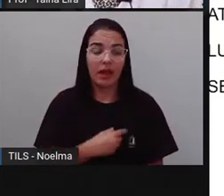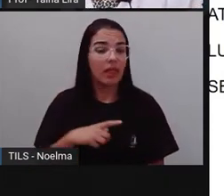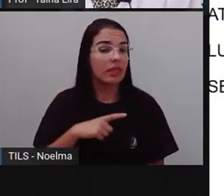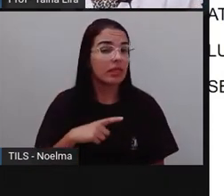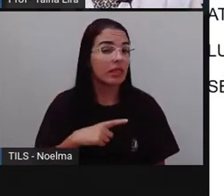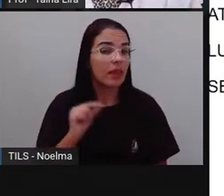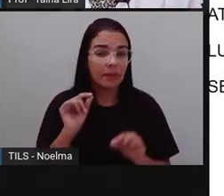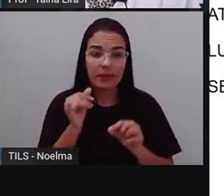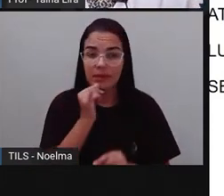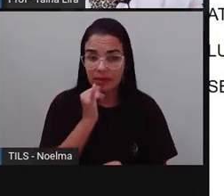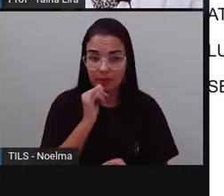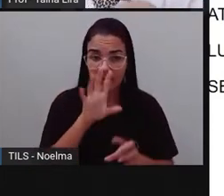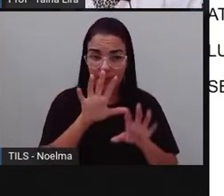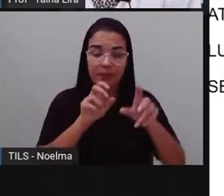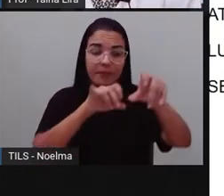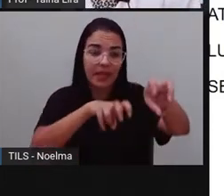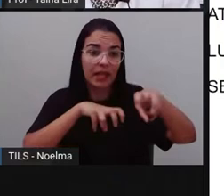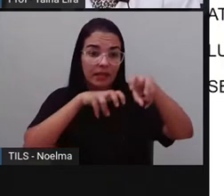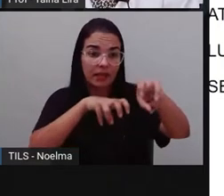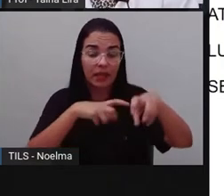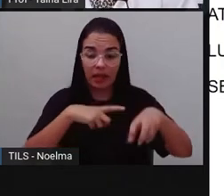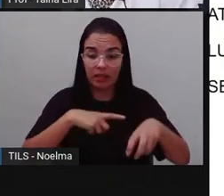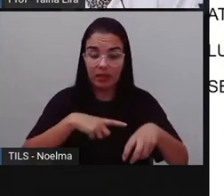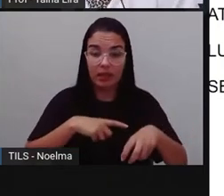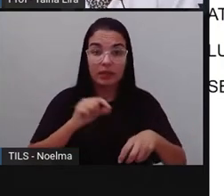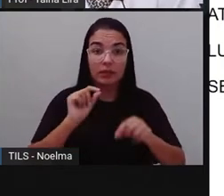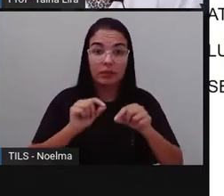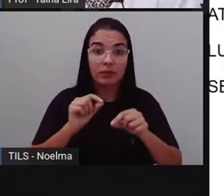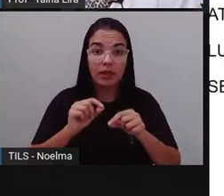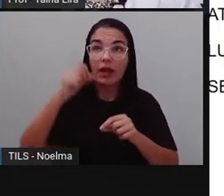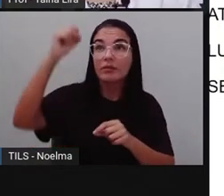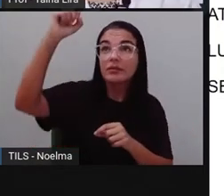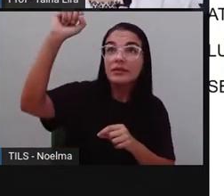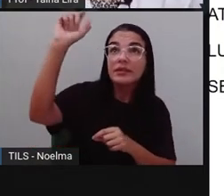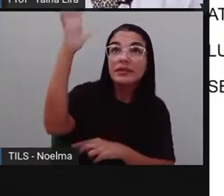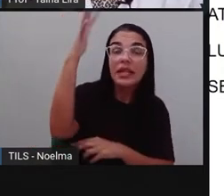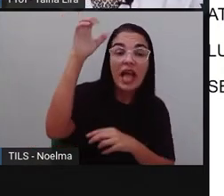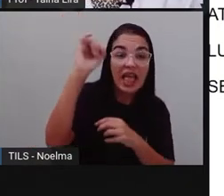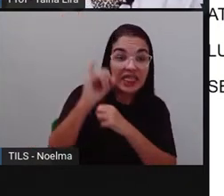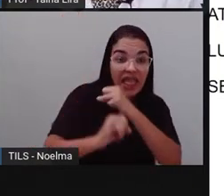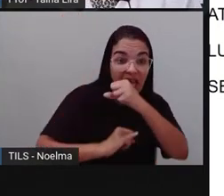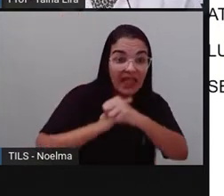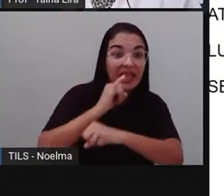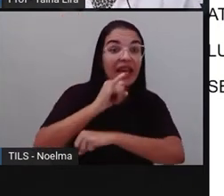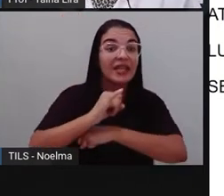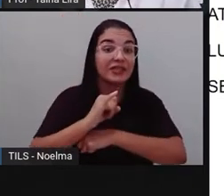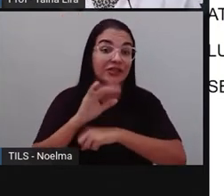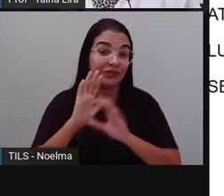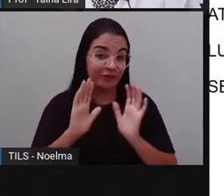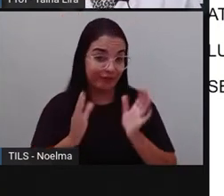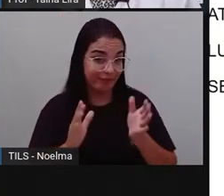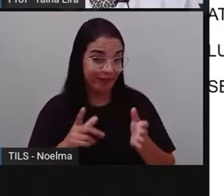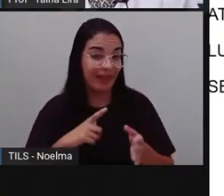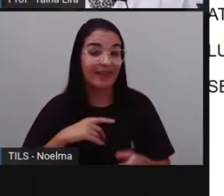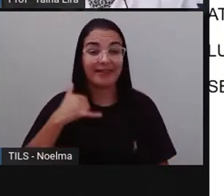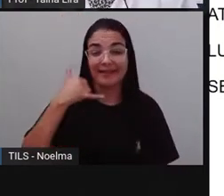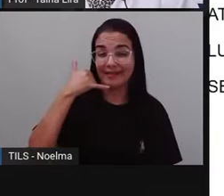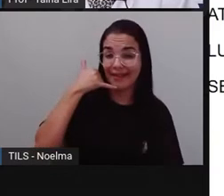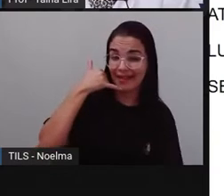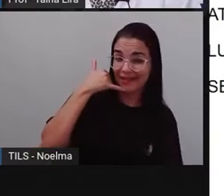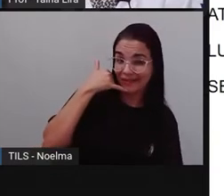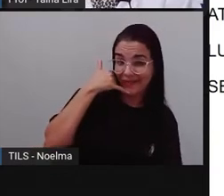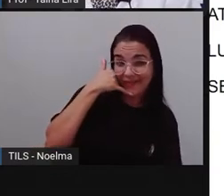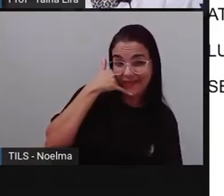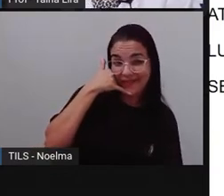no campo já tem locais aí que tem sinal de internet, certo? Que tem sinal de telefone,